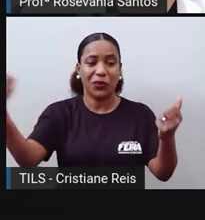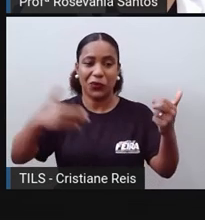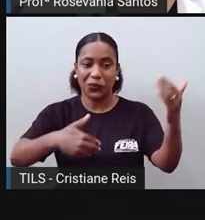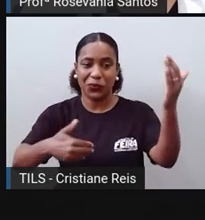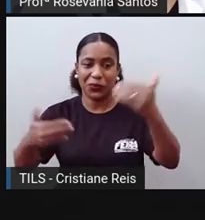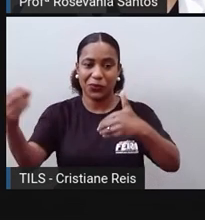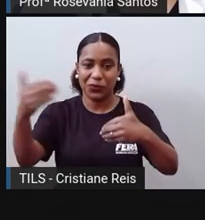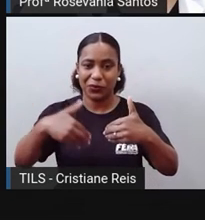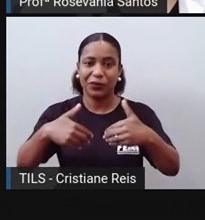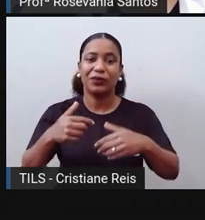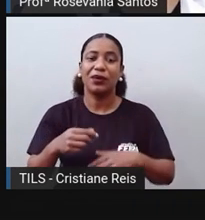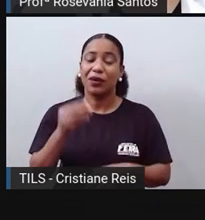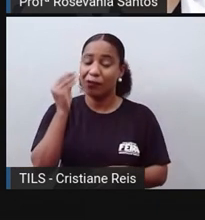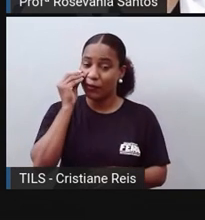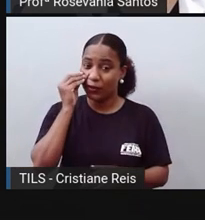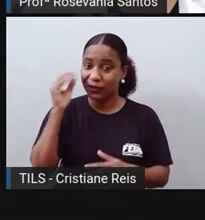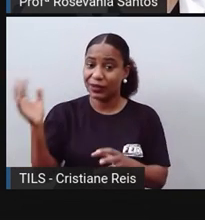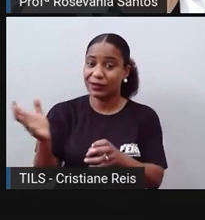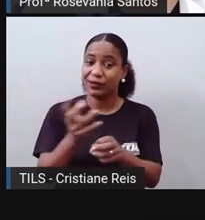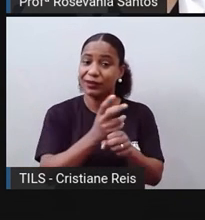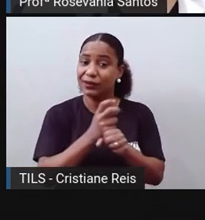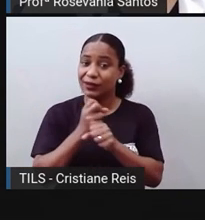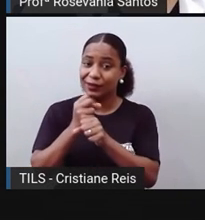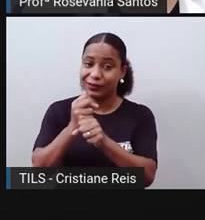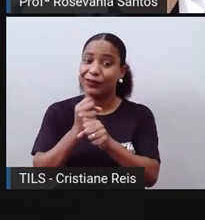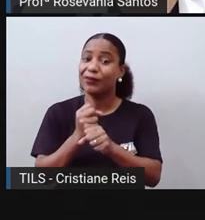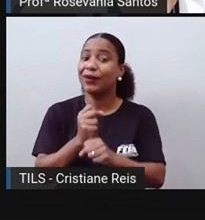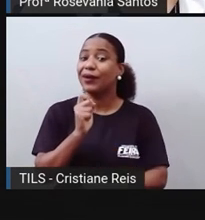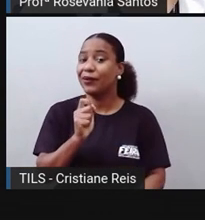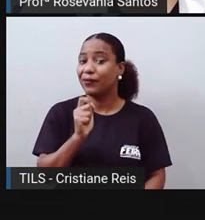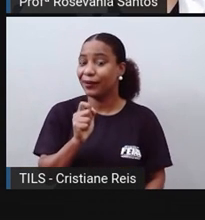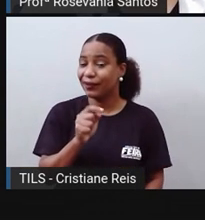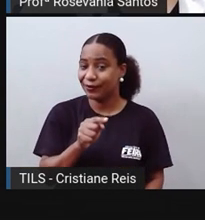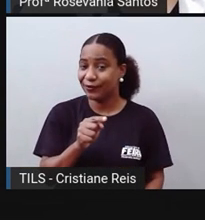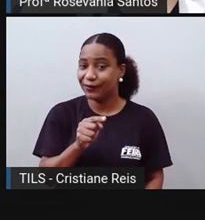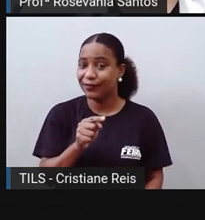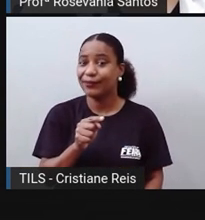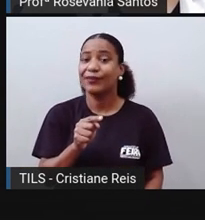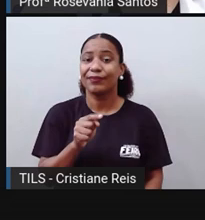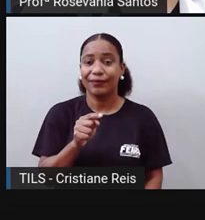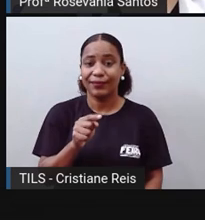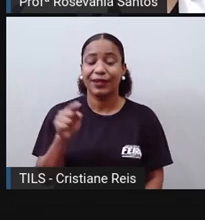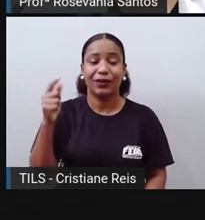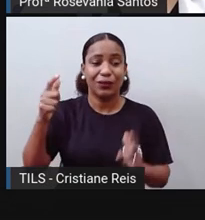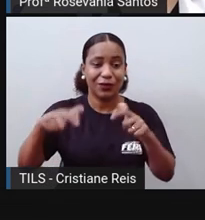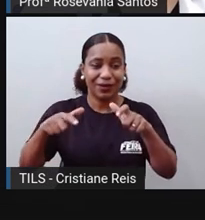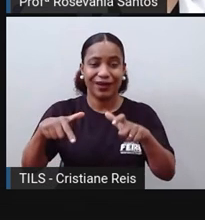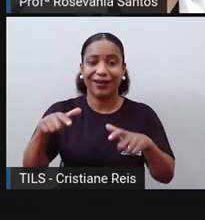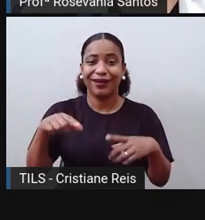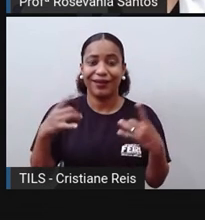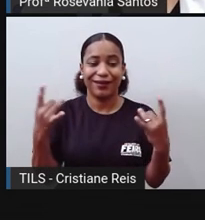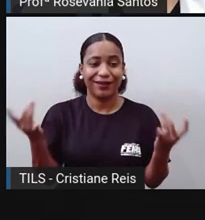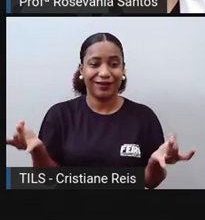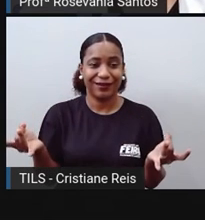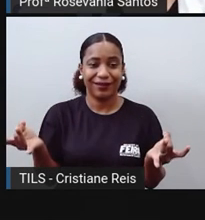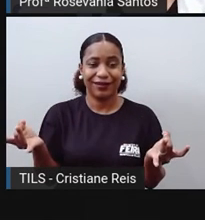,8, e a gente, né, está falando, né, de um número bastante expressivo, né,